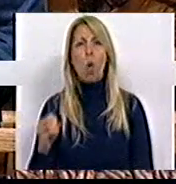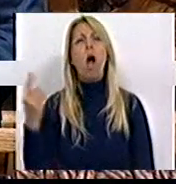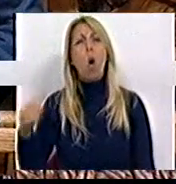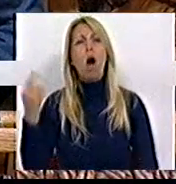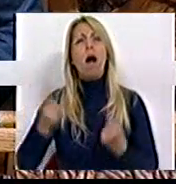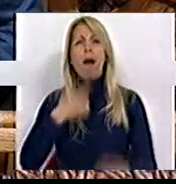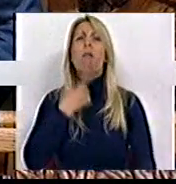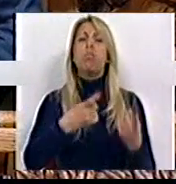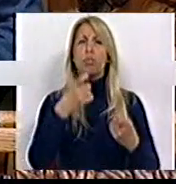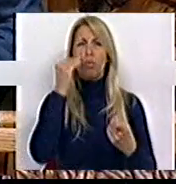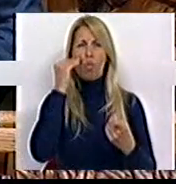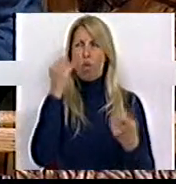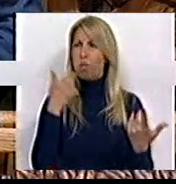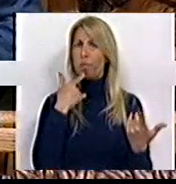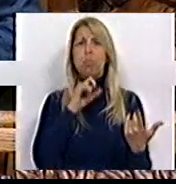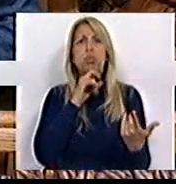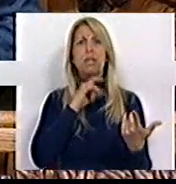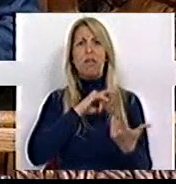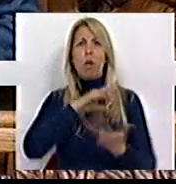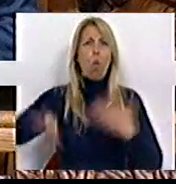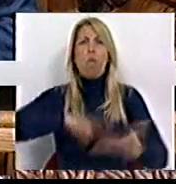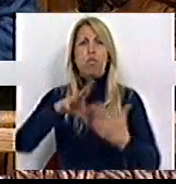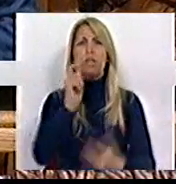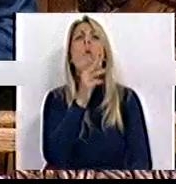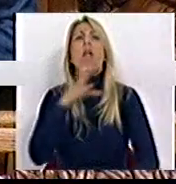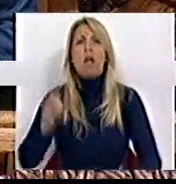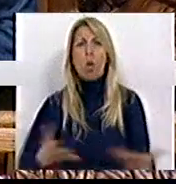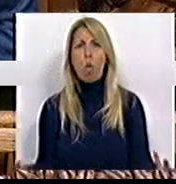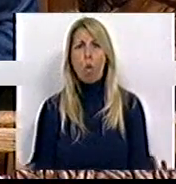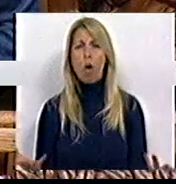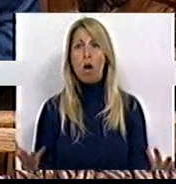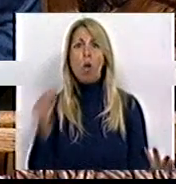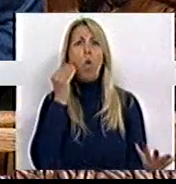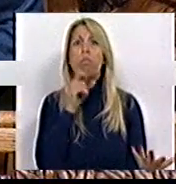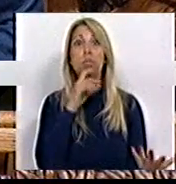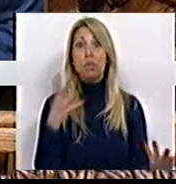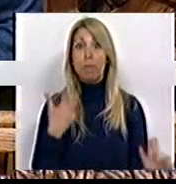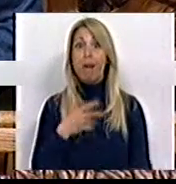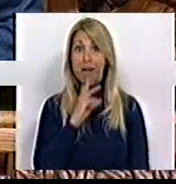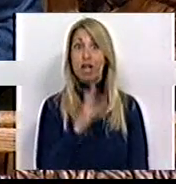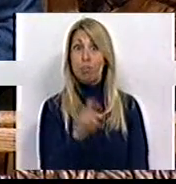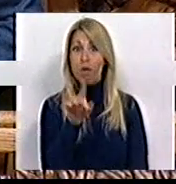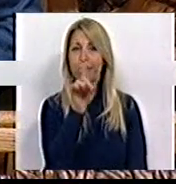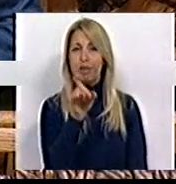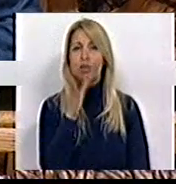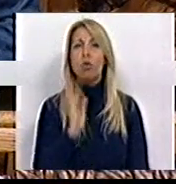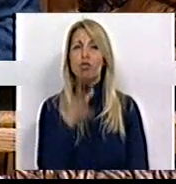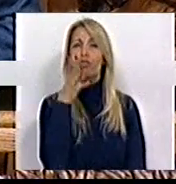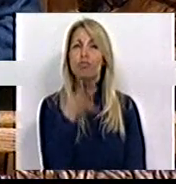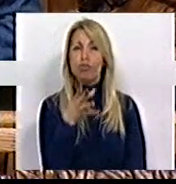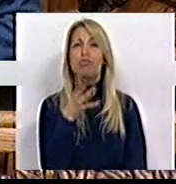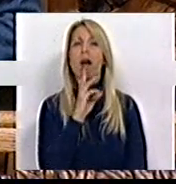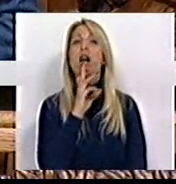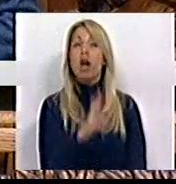possível tanta confusão e tanto erro. A verdade é que a resposta a essa questão já tinha sido dada vários